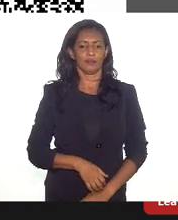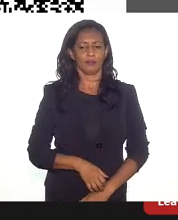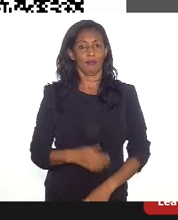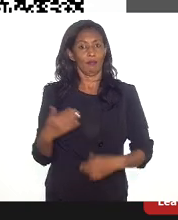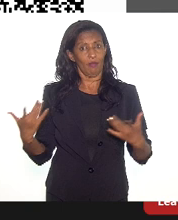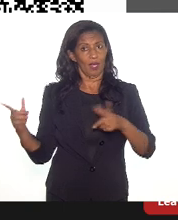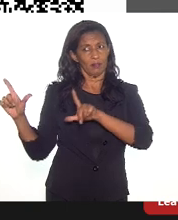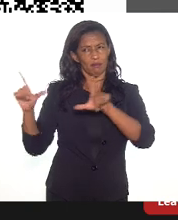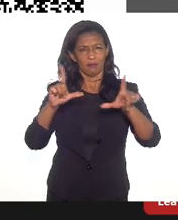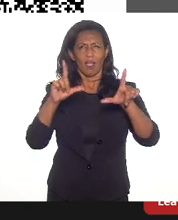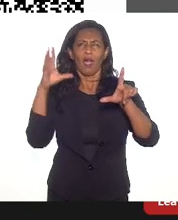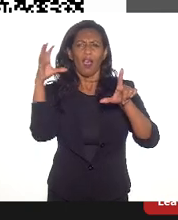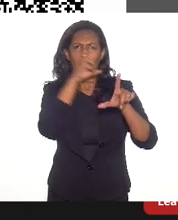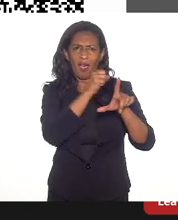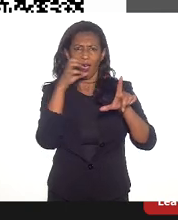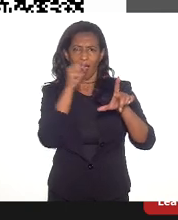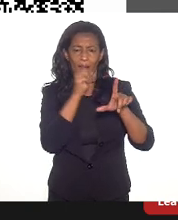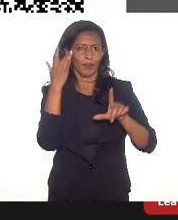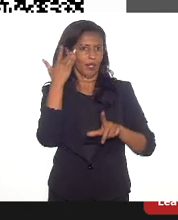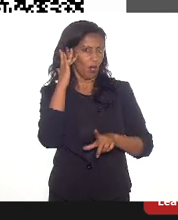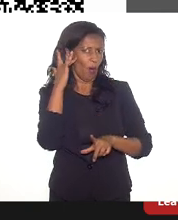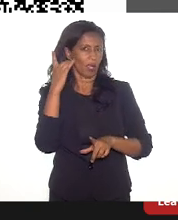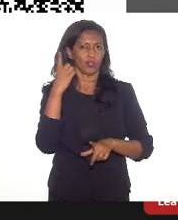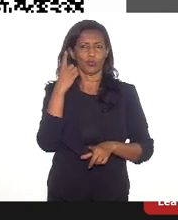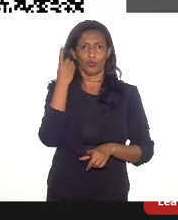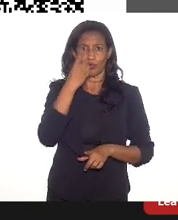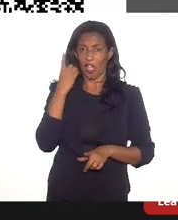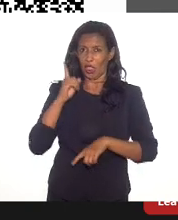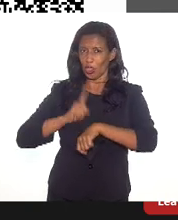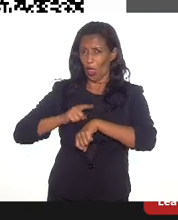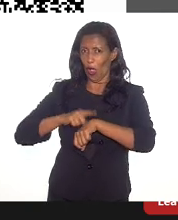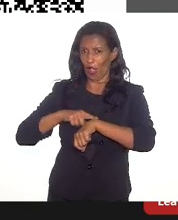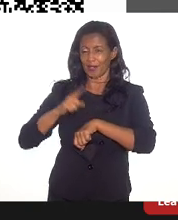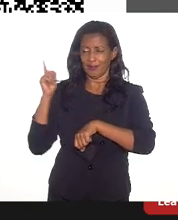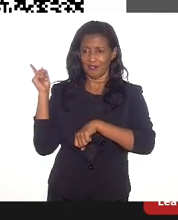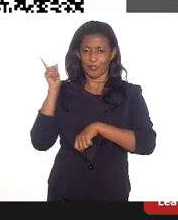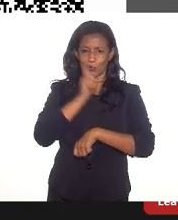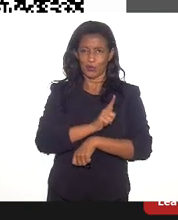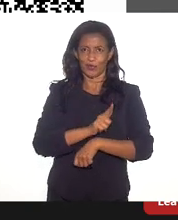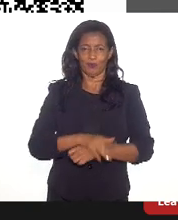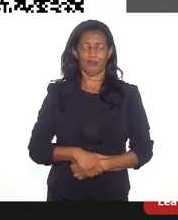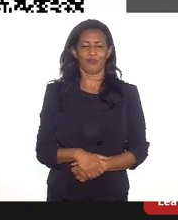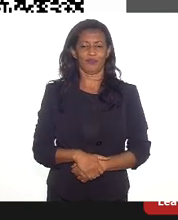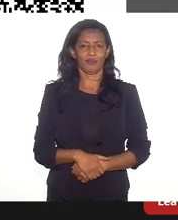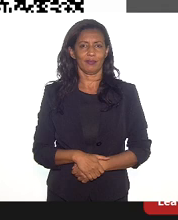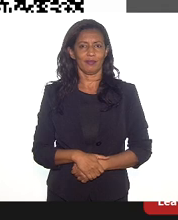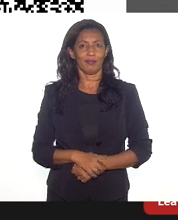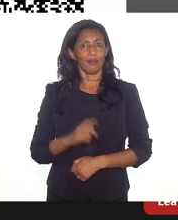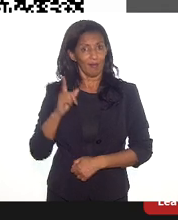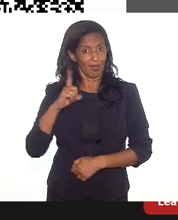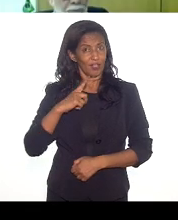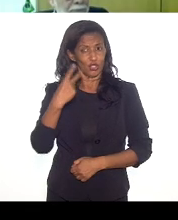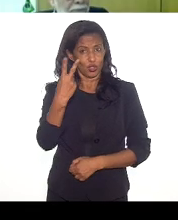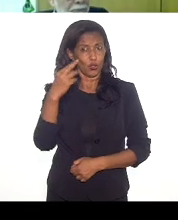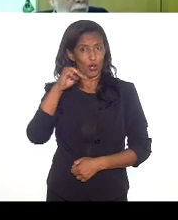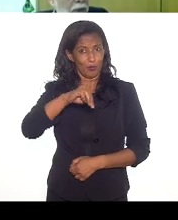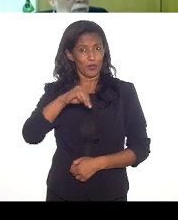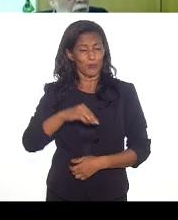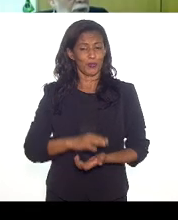foi uma apresentação bem rápida. Eu acho, deputada, que eu estou dentro do horário. Ainda tinha dois minutos, eu quero